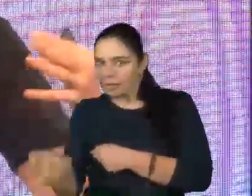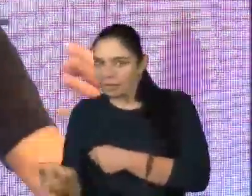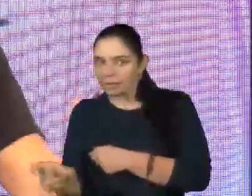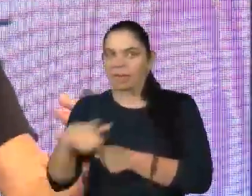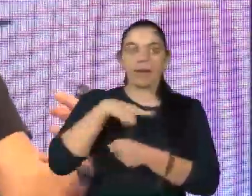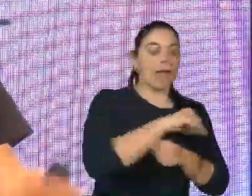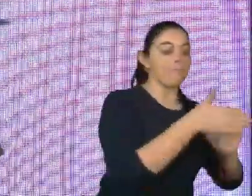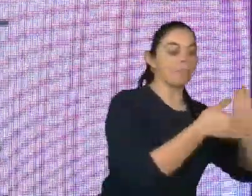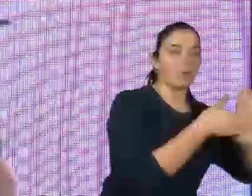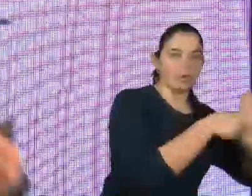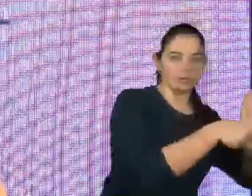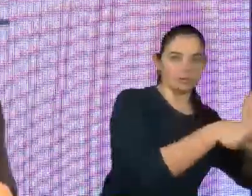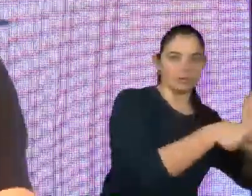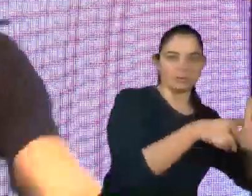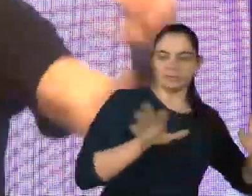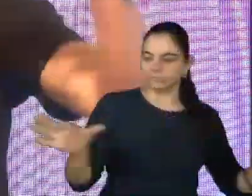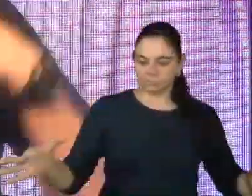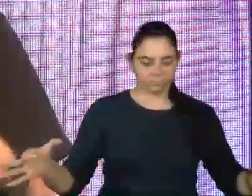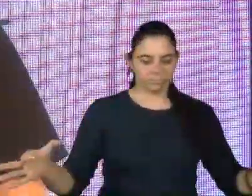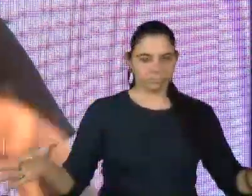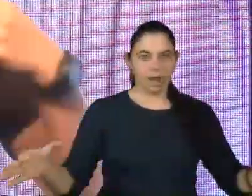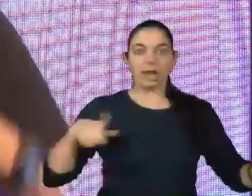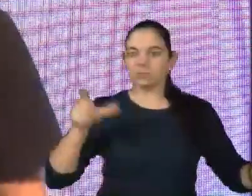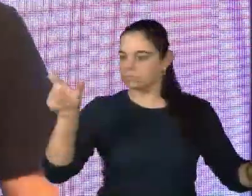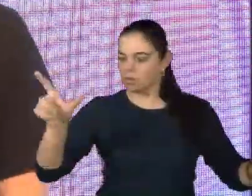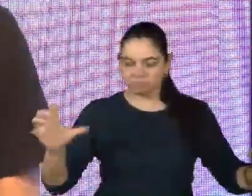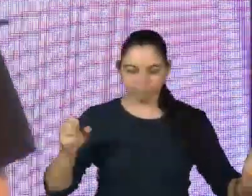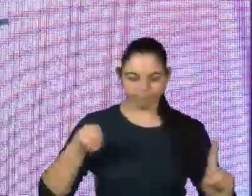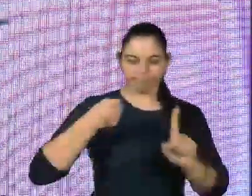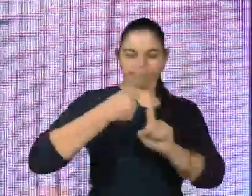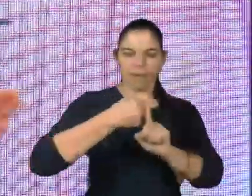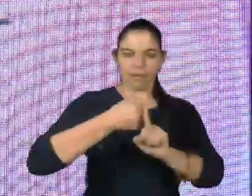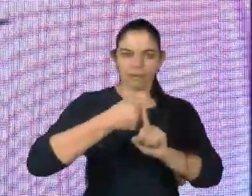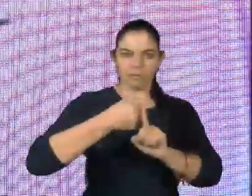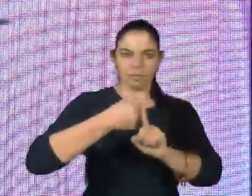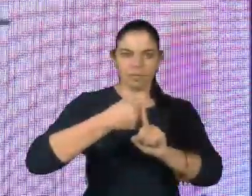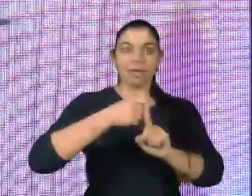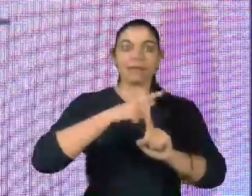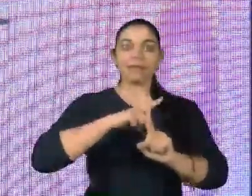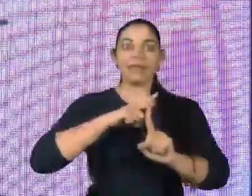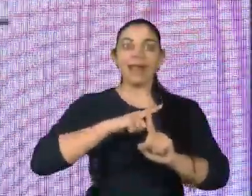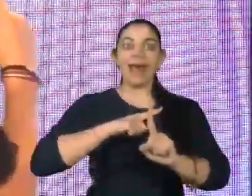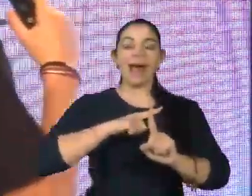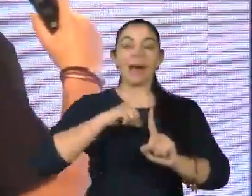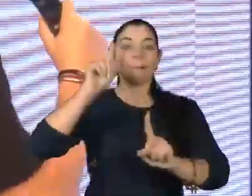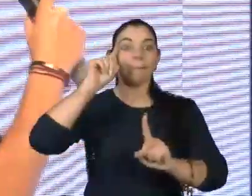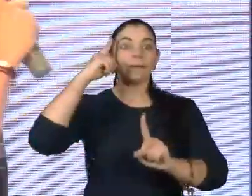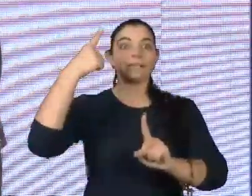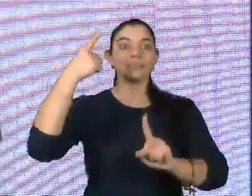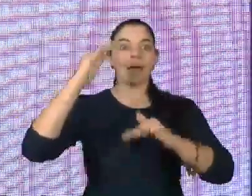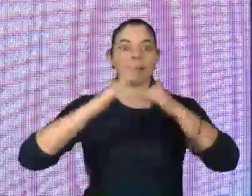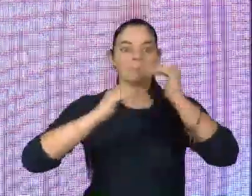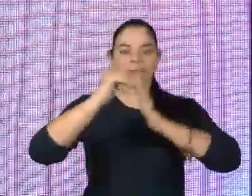propondo a inovação e quem está recebendo, sendo impactado por aquela inovação, tem que estar disposto a pensar e